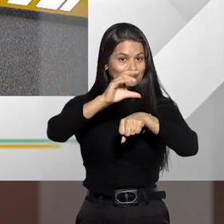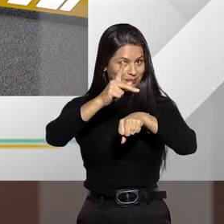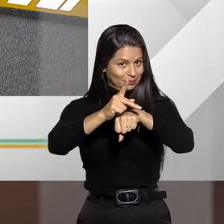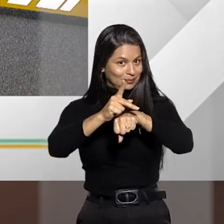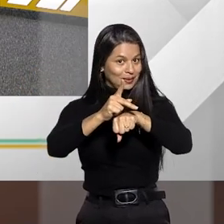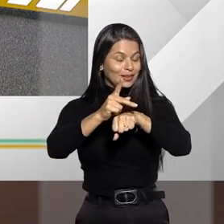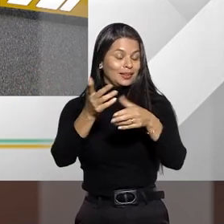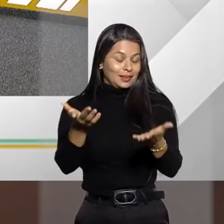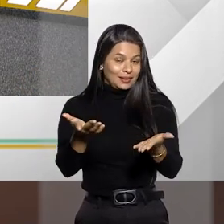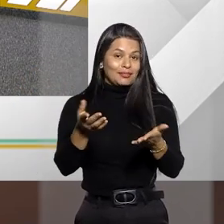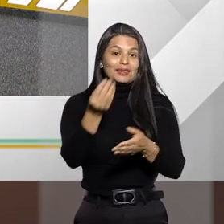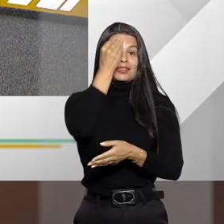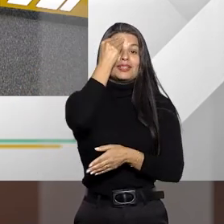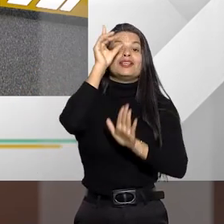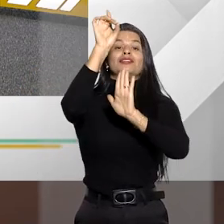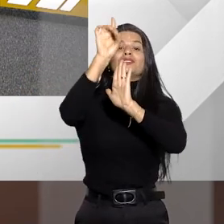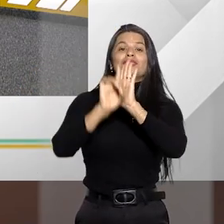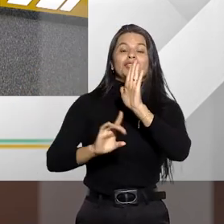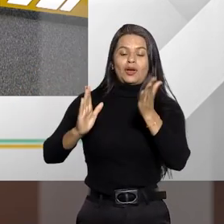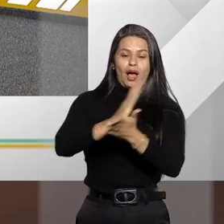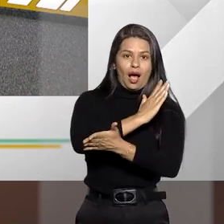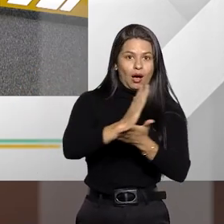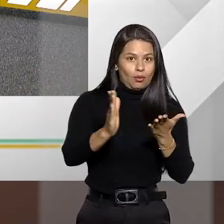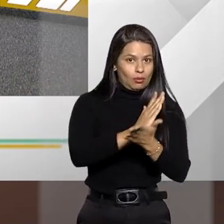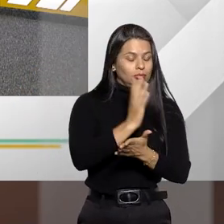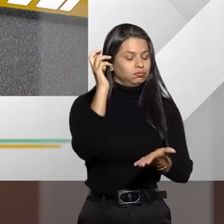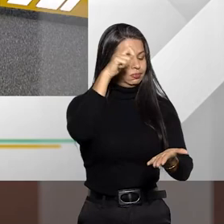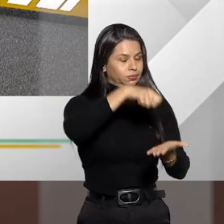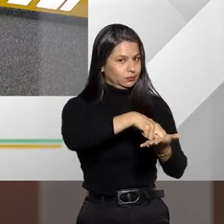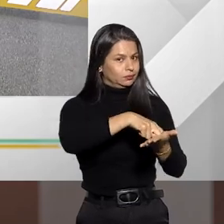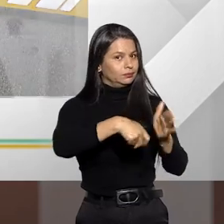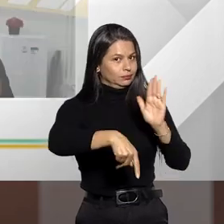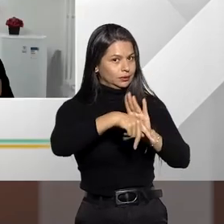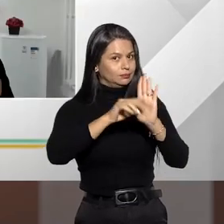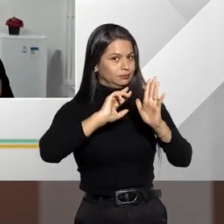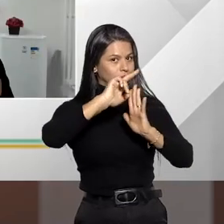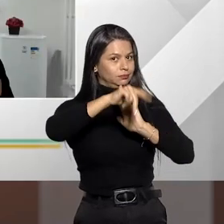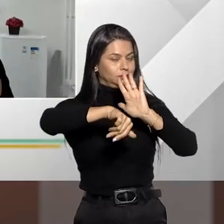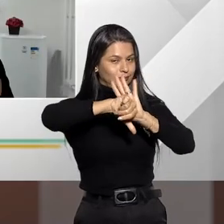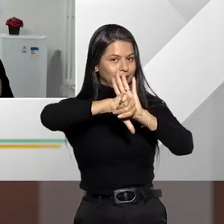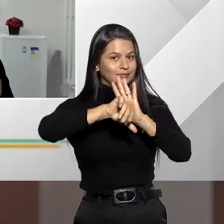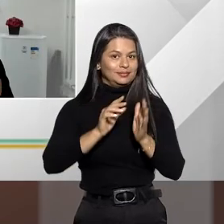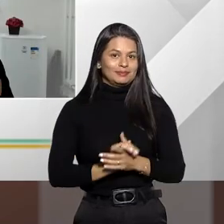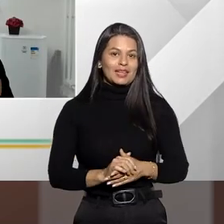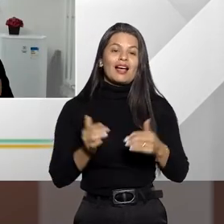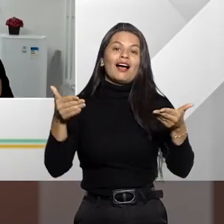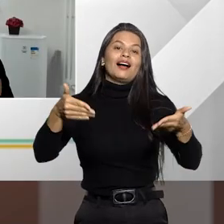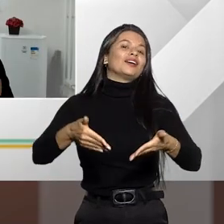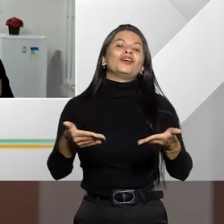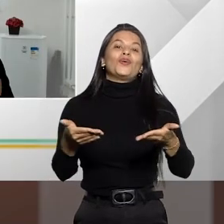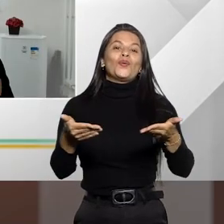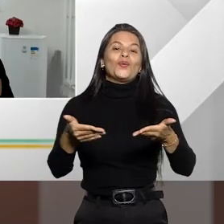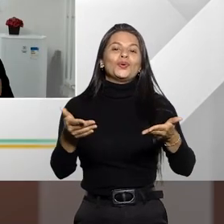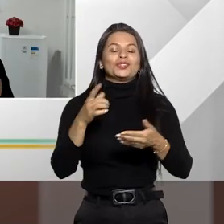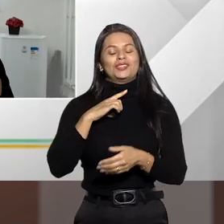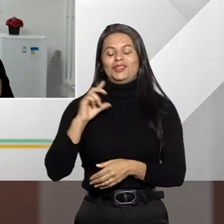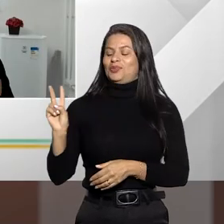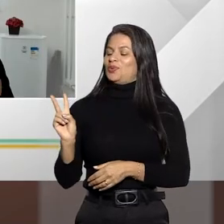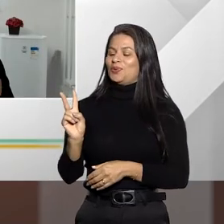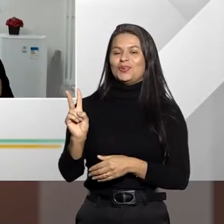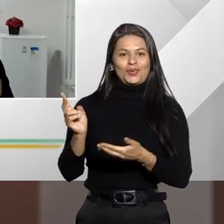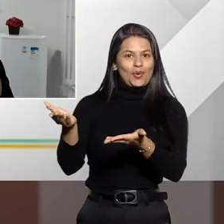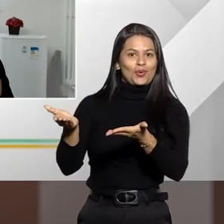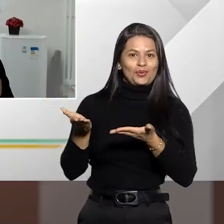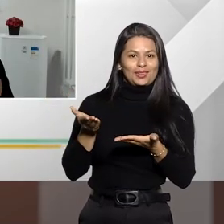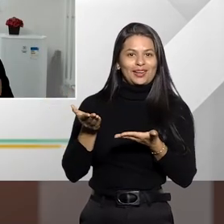vamos entender direito algumas consequências processuais do concurso. Aqui comigo os meus dois convidados